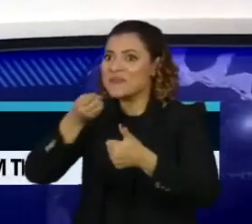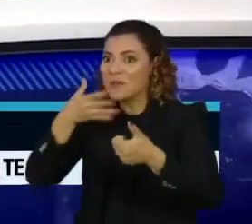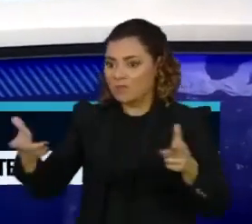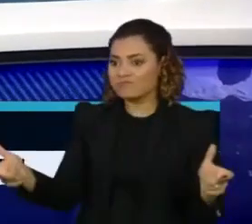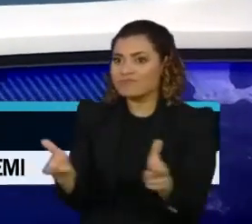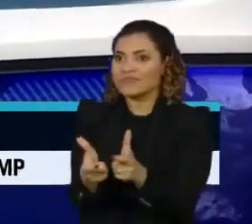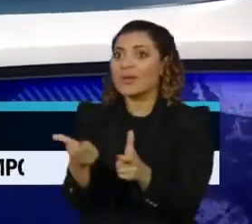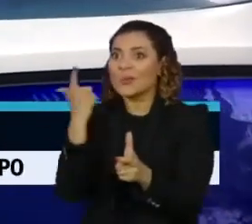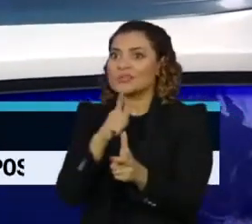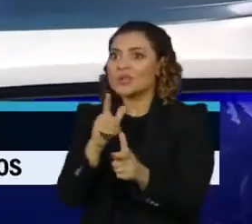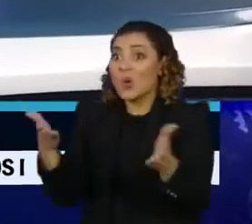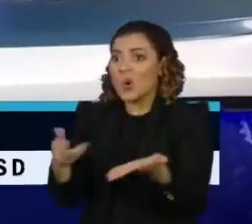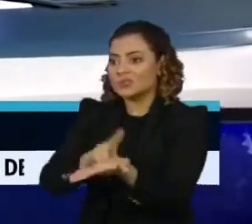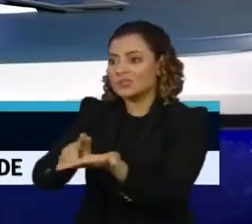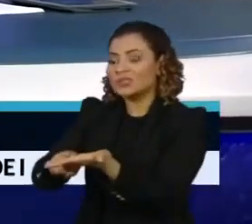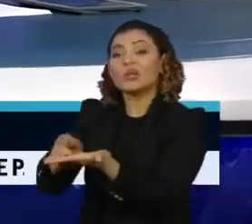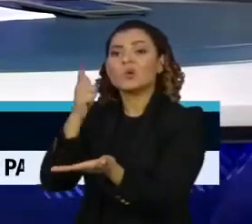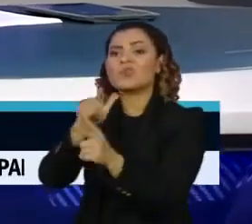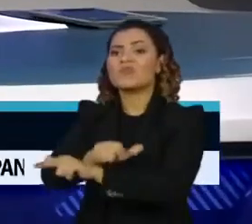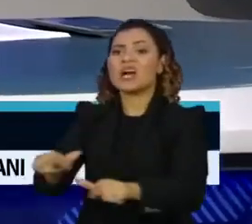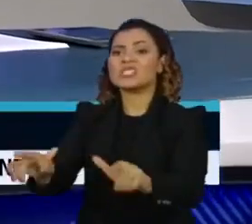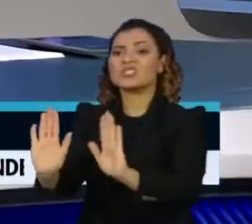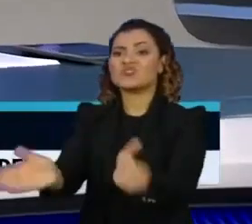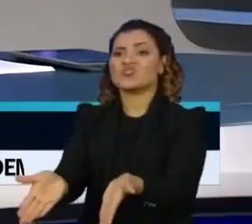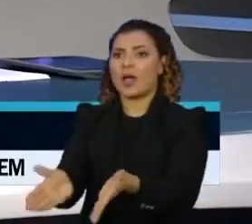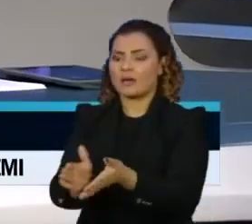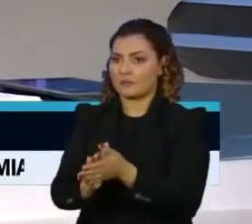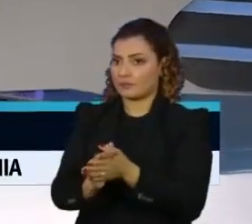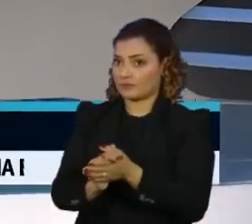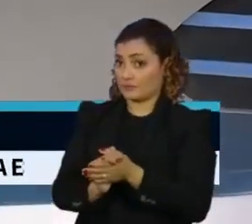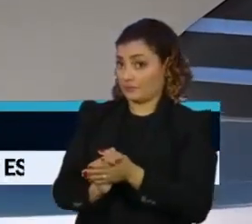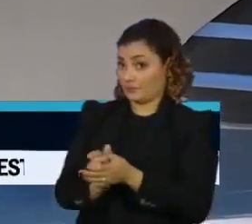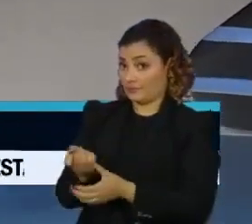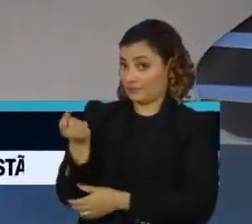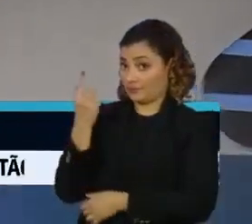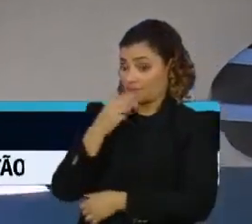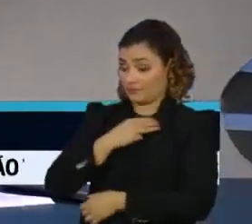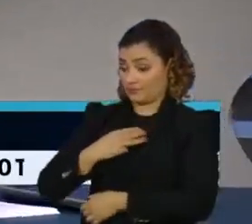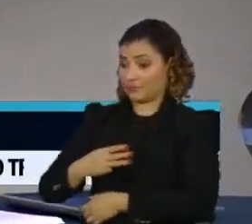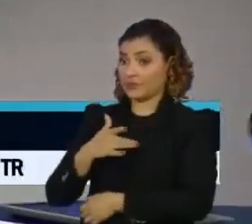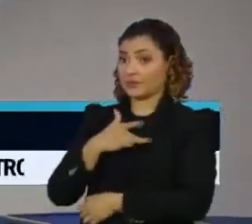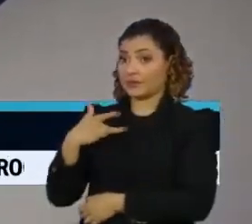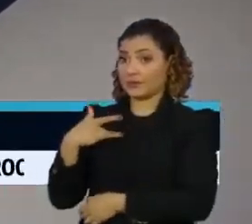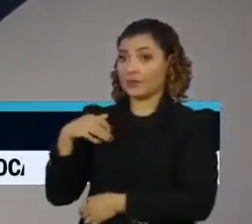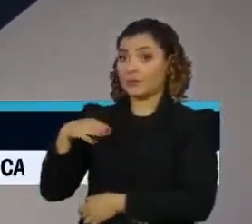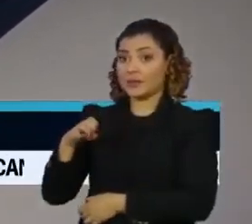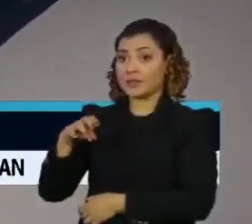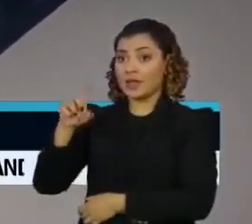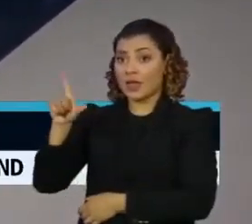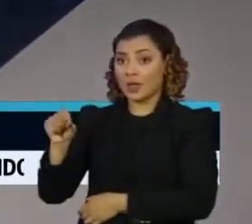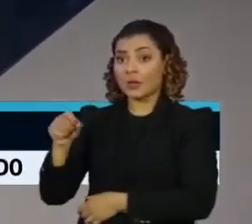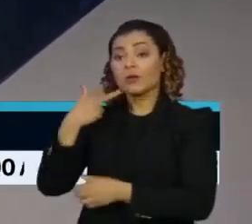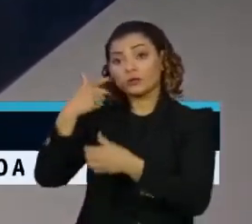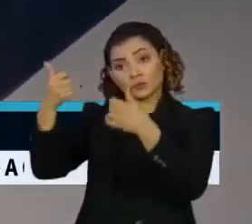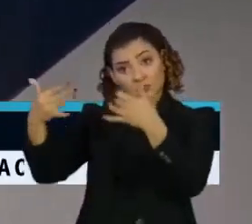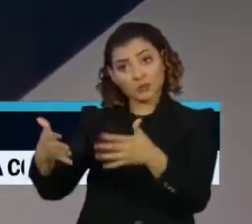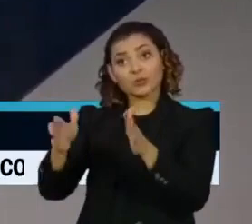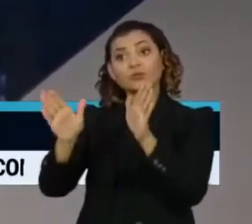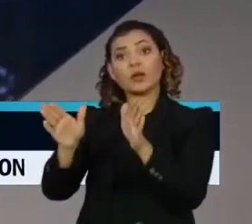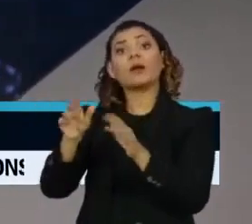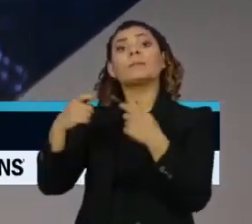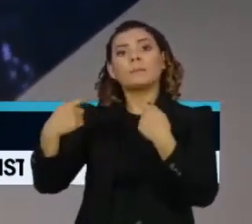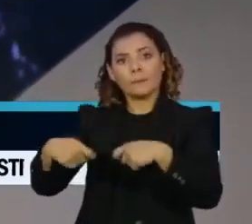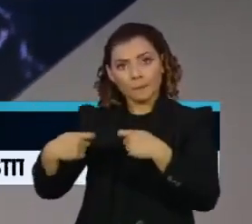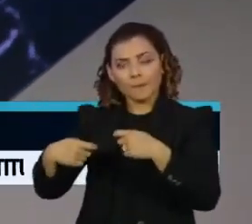que hoje os leitos de Covid estão vazios. E depois veio o ministro da Saúde, Marcelo Queiroga, reforçando a eficácia do